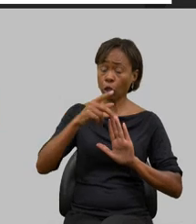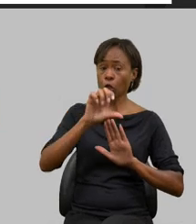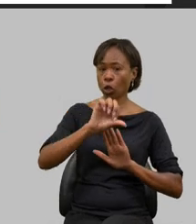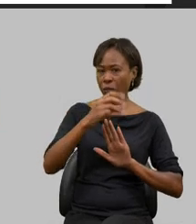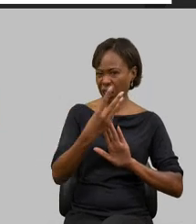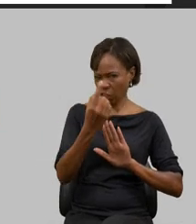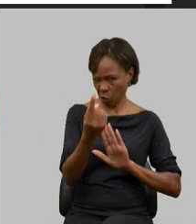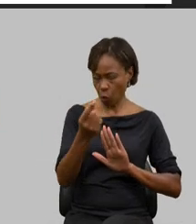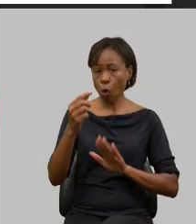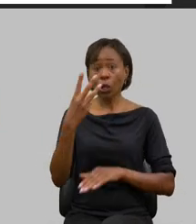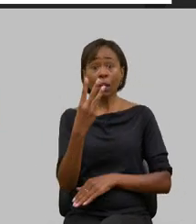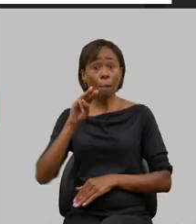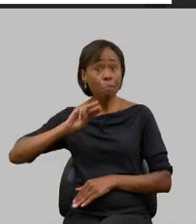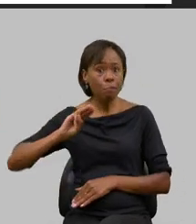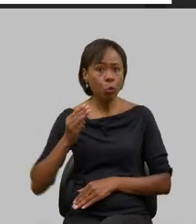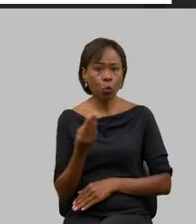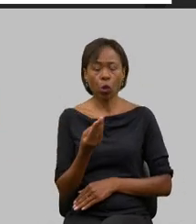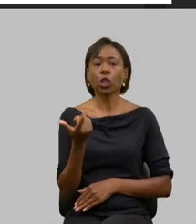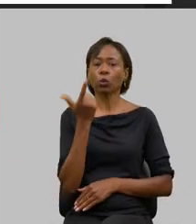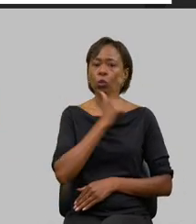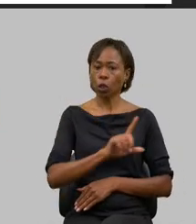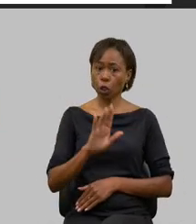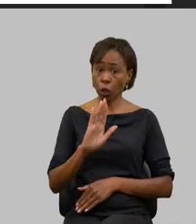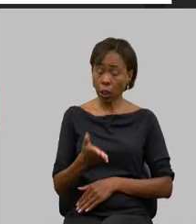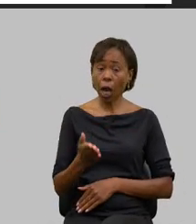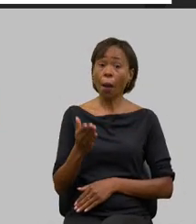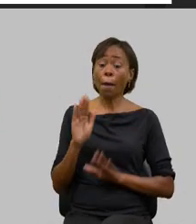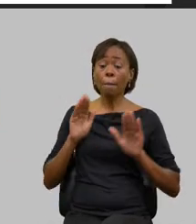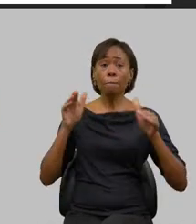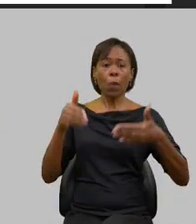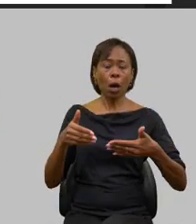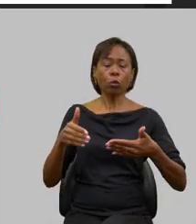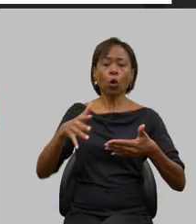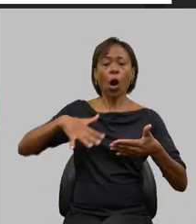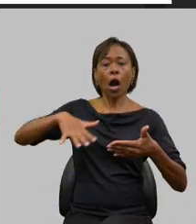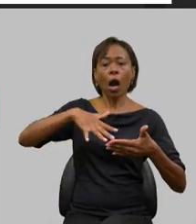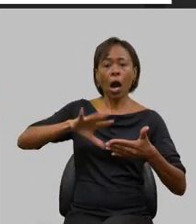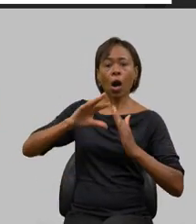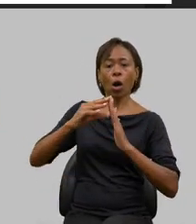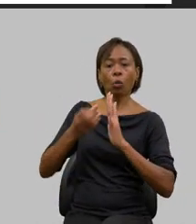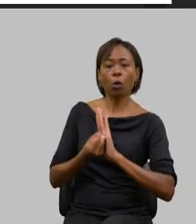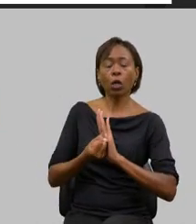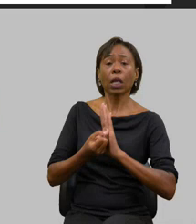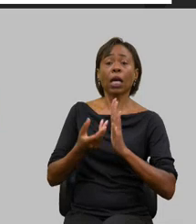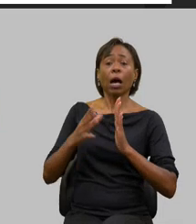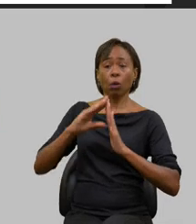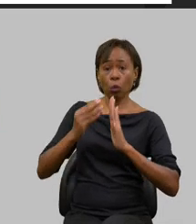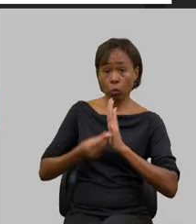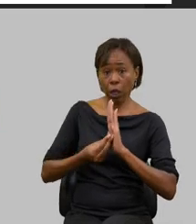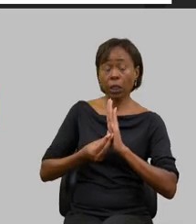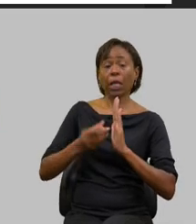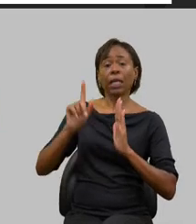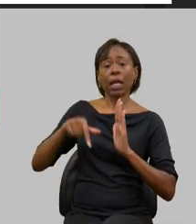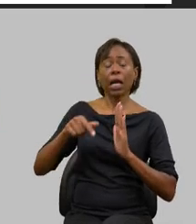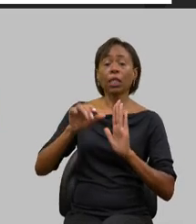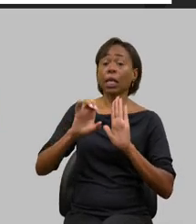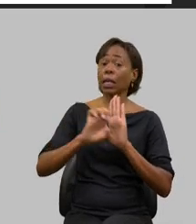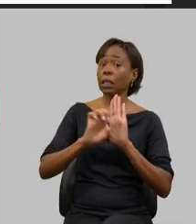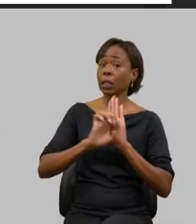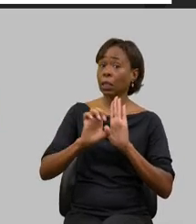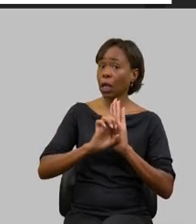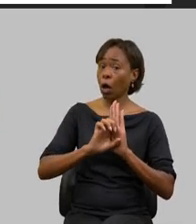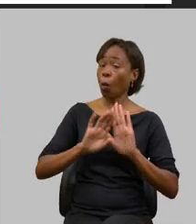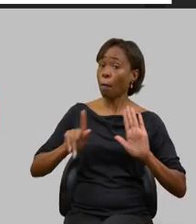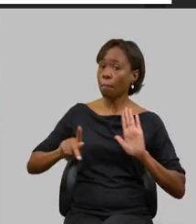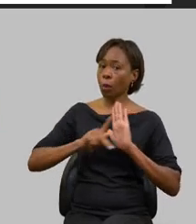são 3 milhões que chegaram exclusivo para comunidades quilombolas que serão selecionadas através do edital específico da fundação Palmares